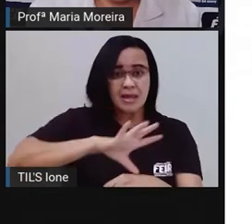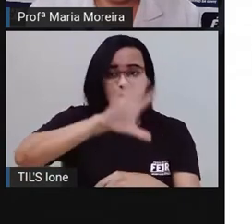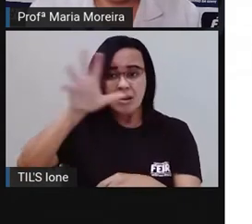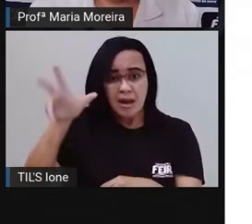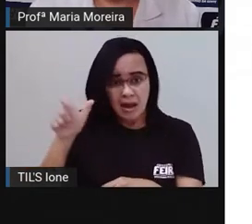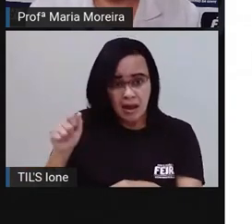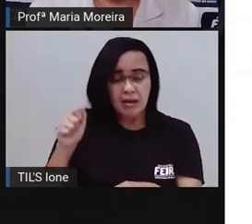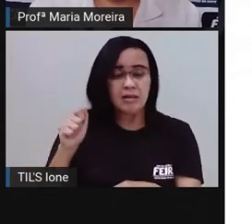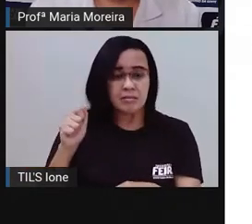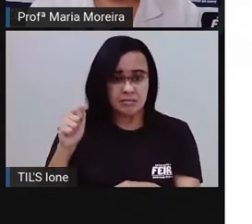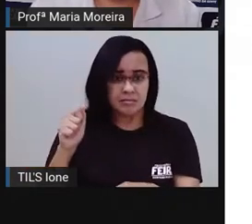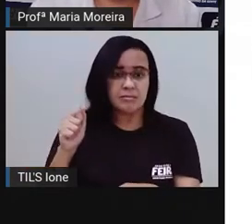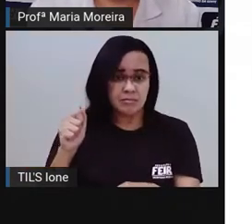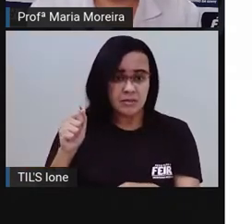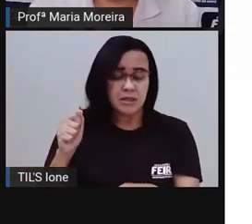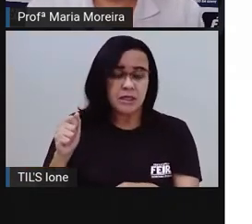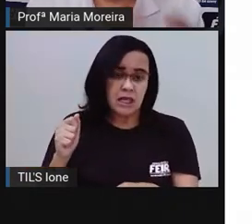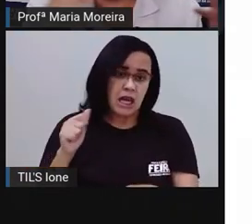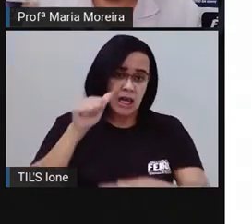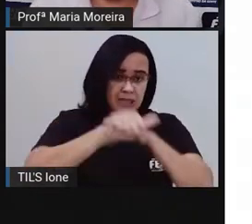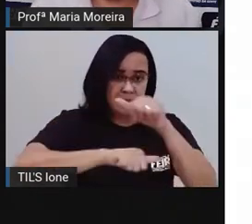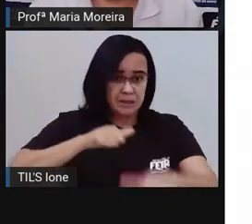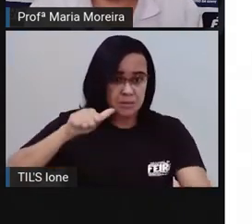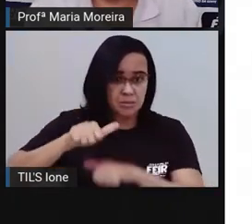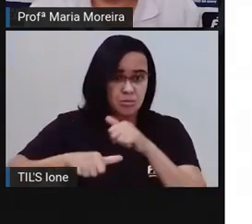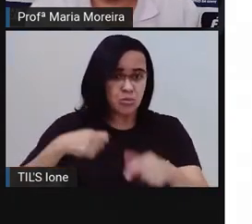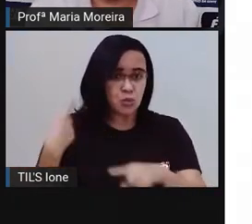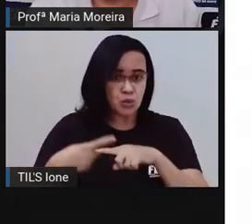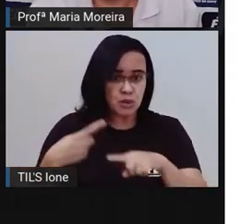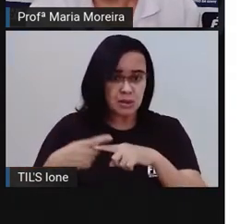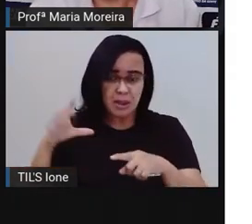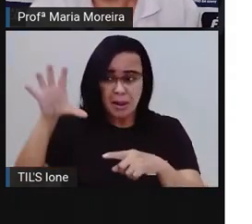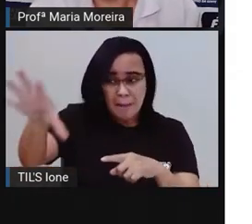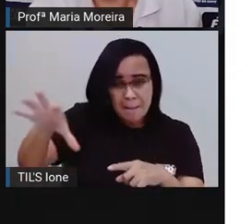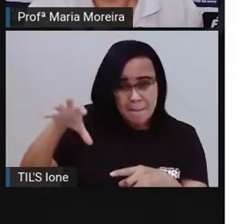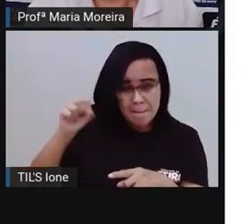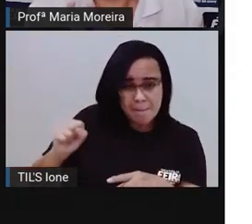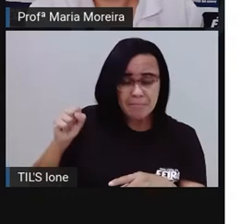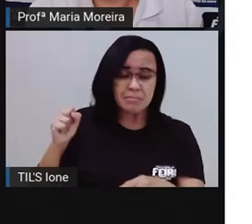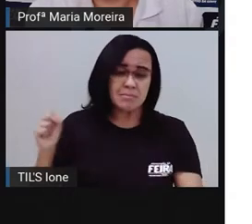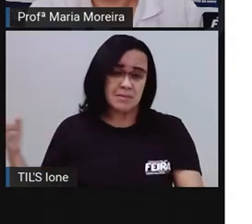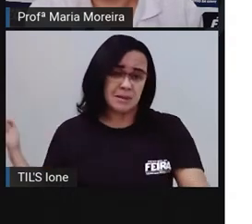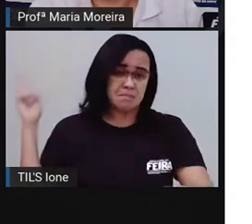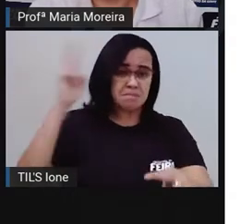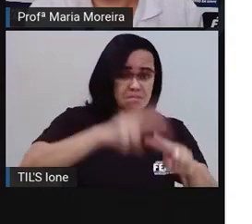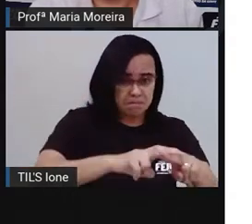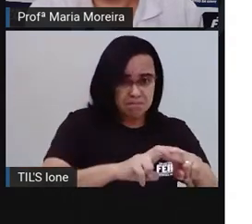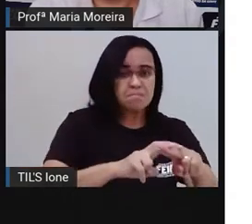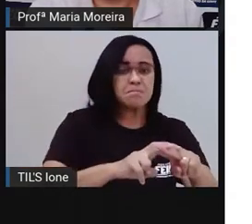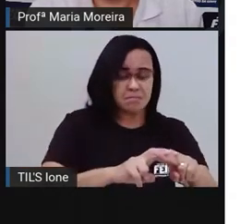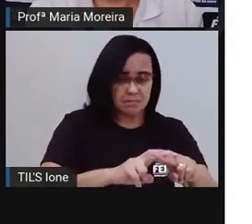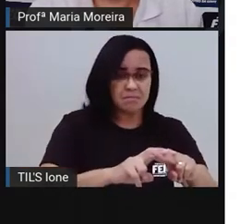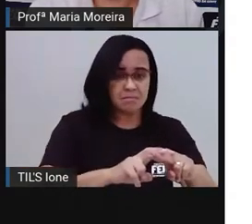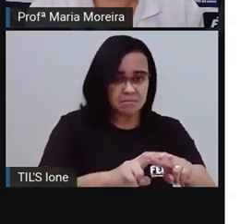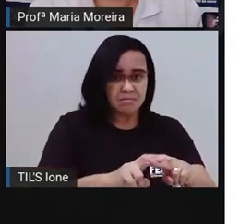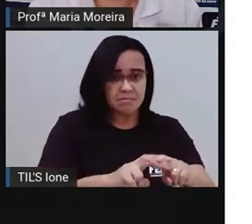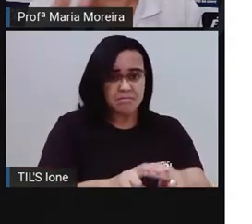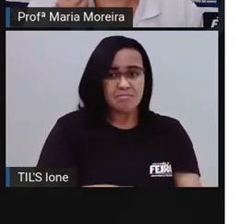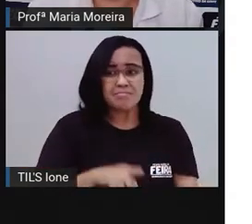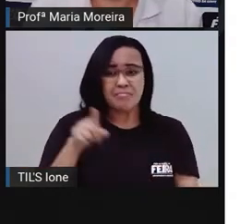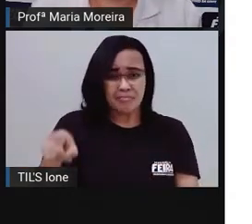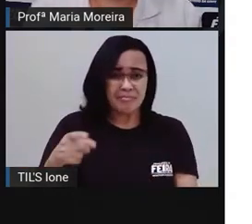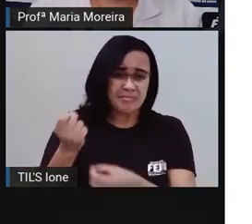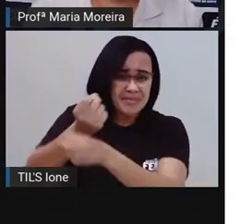continente africano. É o nosso, o continente africano, porque faz parte do planeta Terra, que faz parte aí do continente africano e eles eram